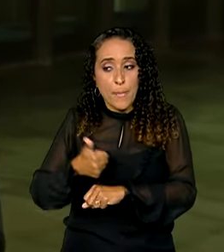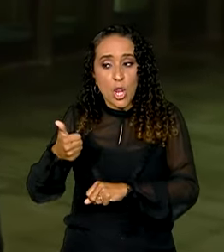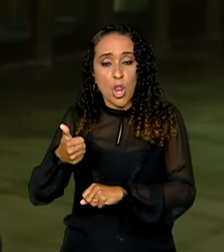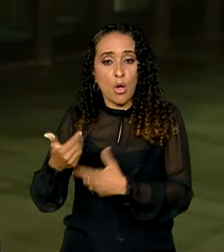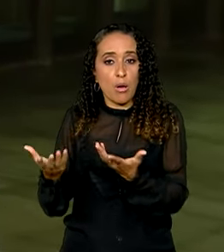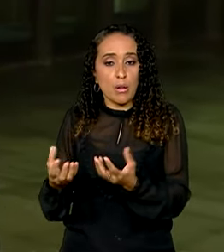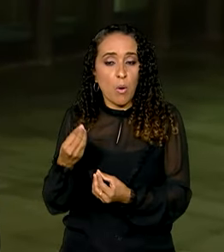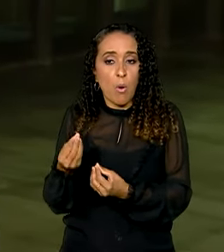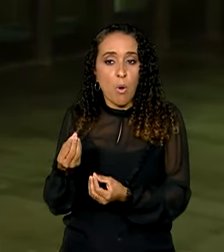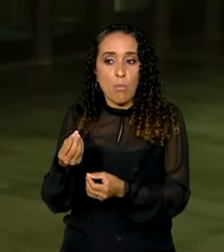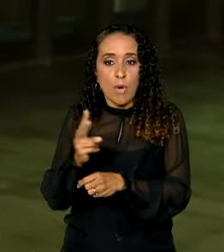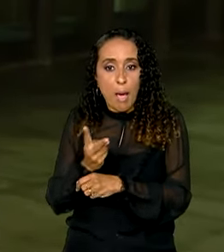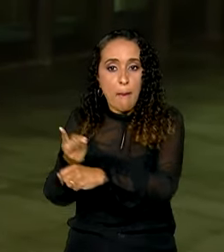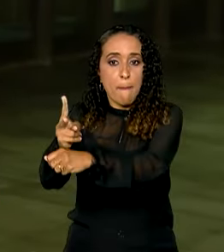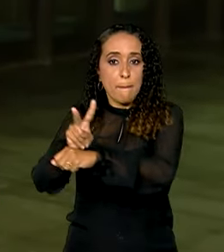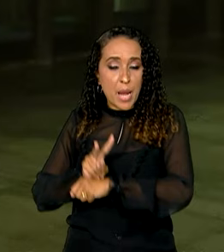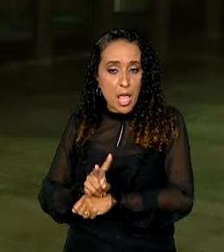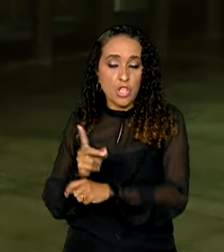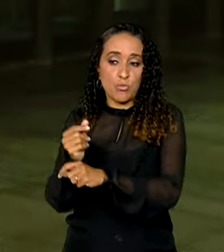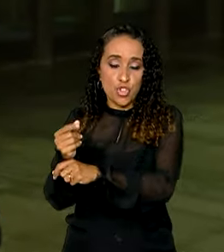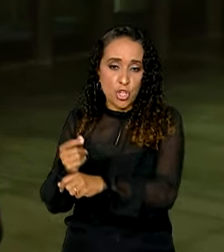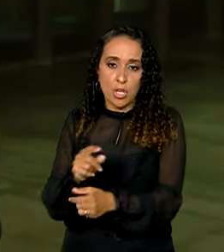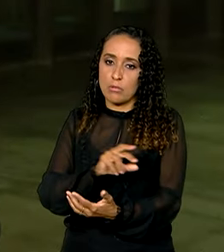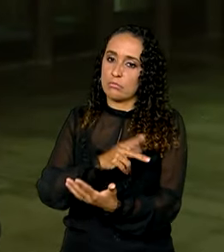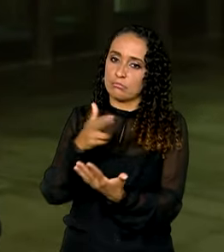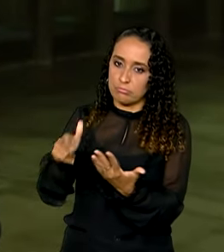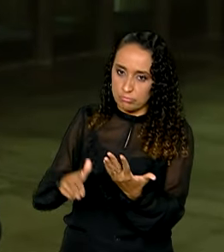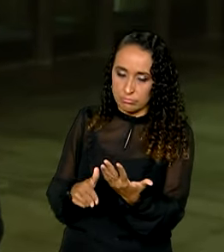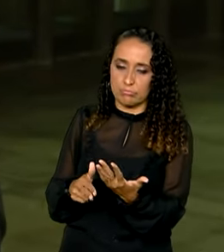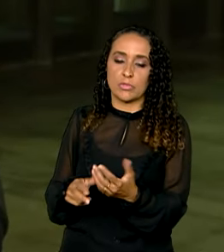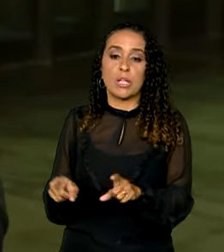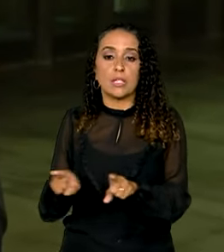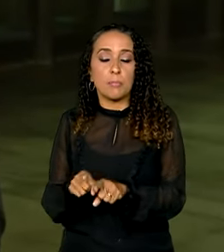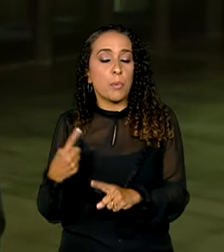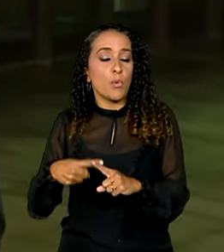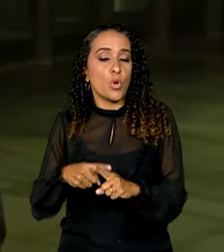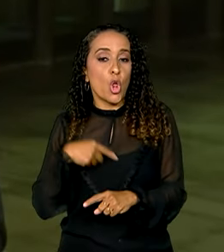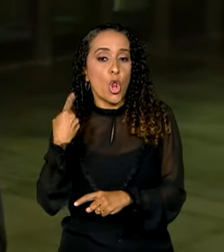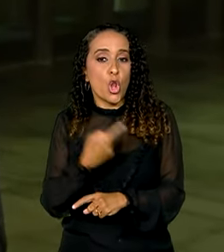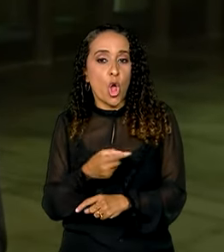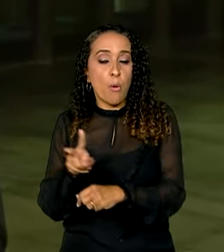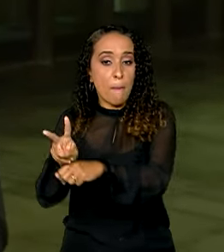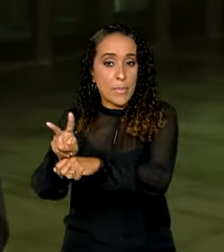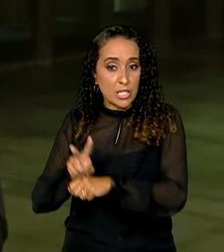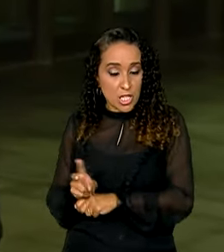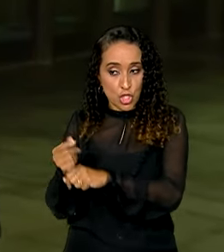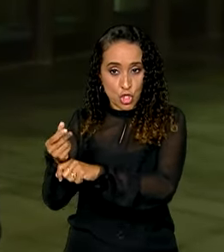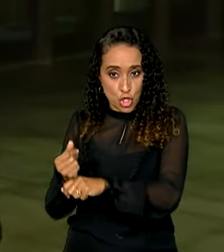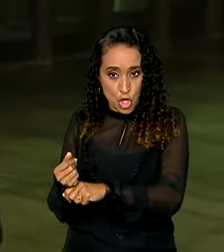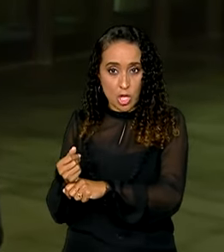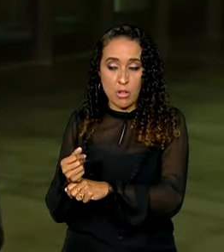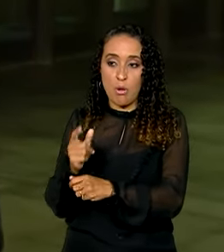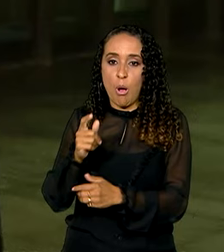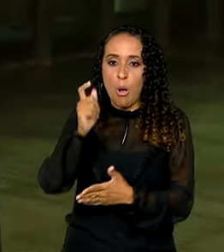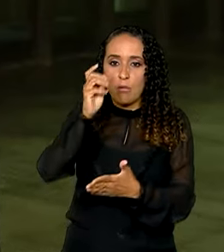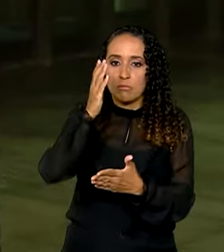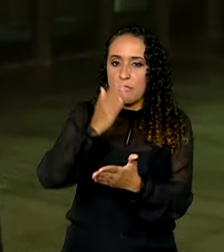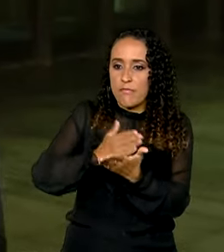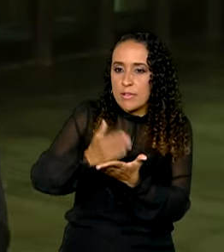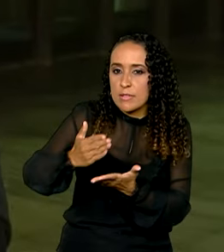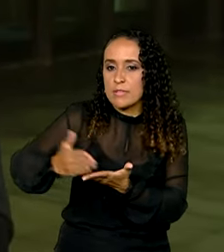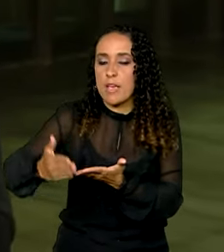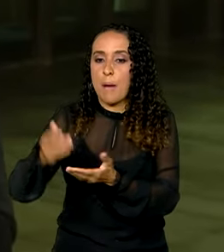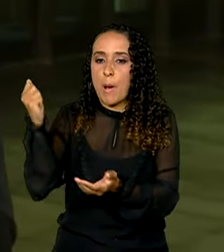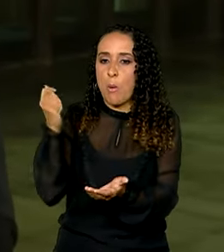para empréstimos e outras operações. Isso porque, quando nós vamos tomar um empréstimo ou fazer um financiamento para comprar um